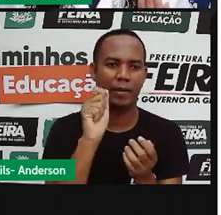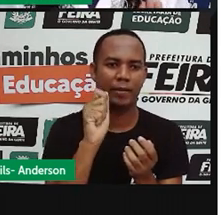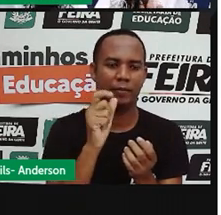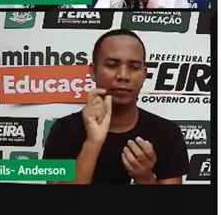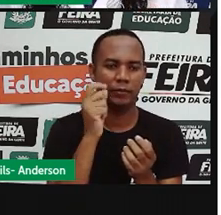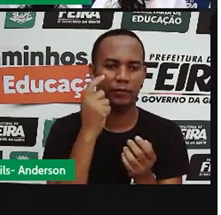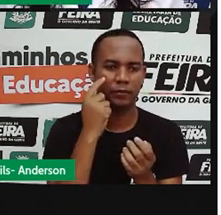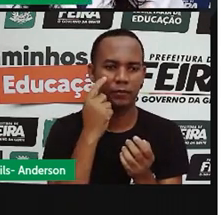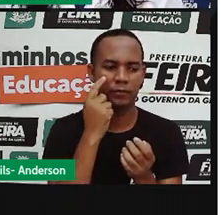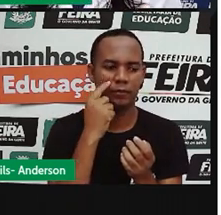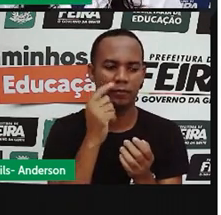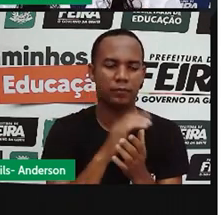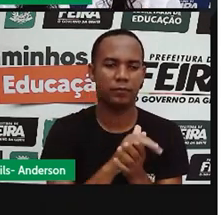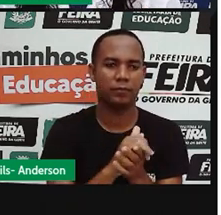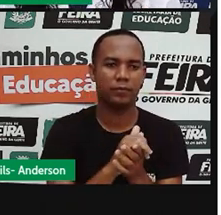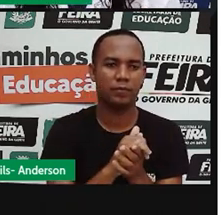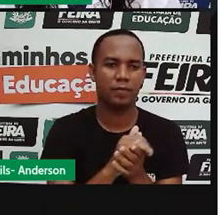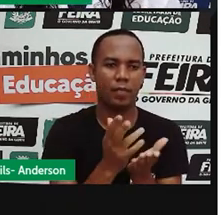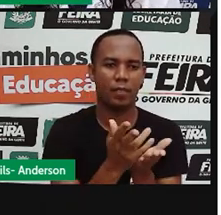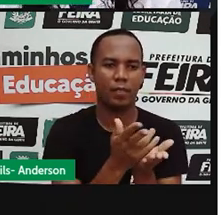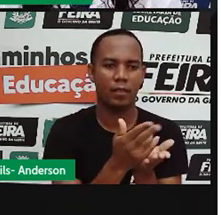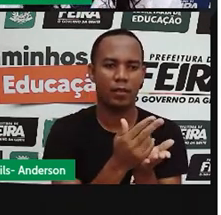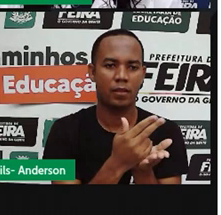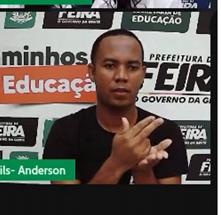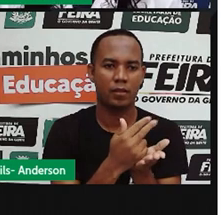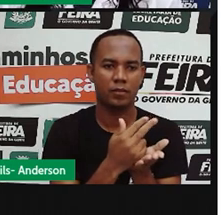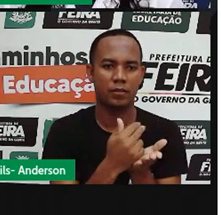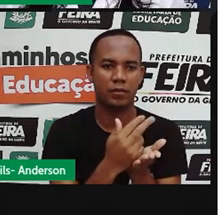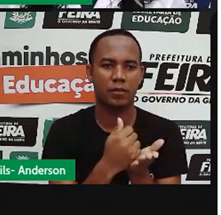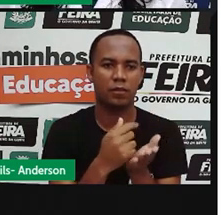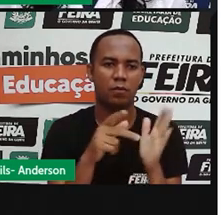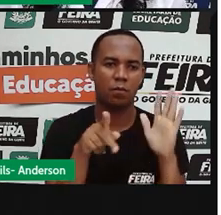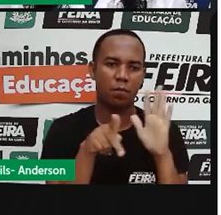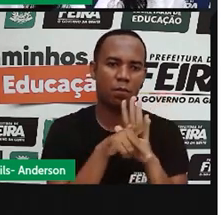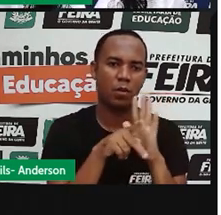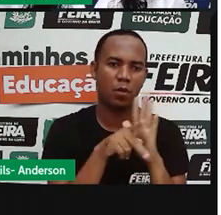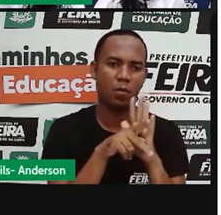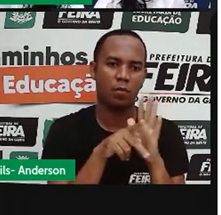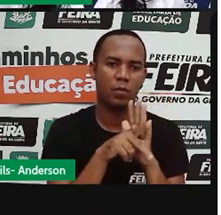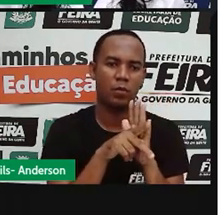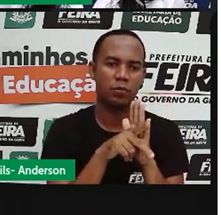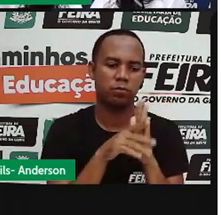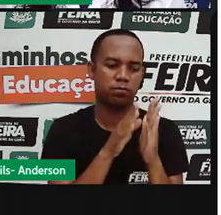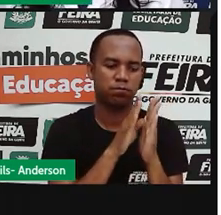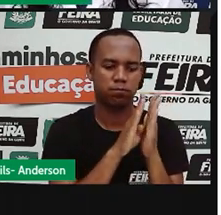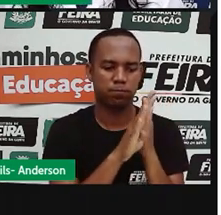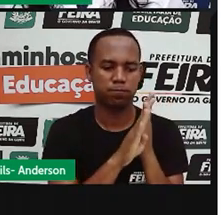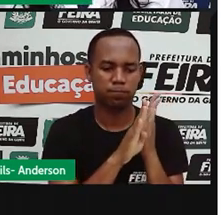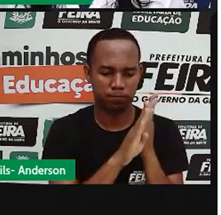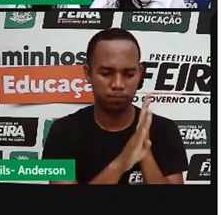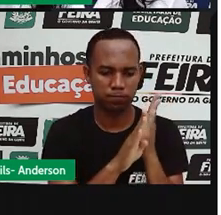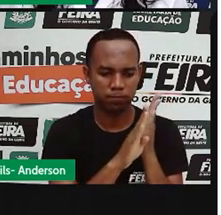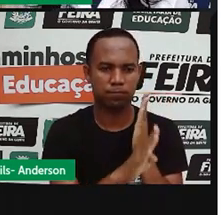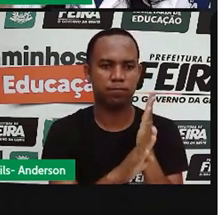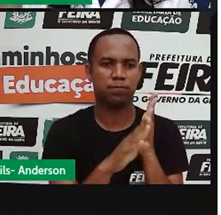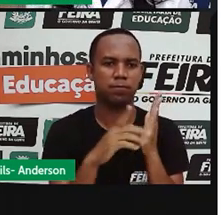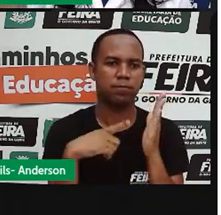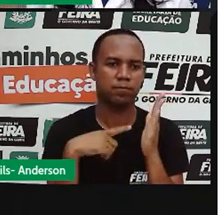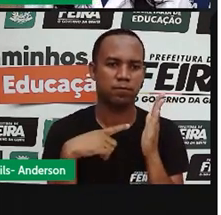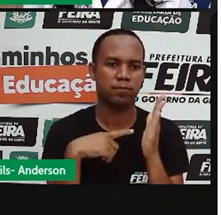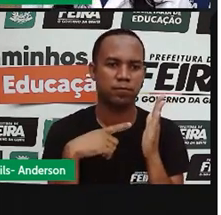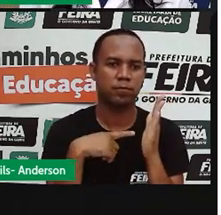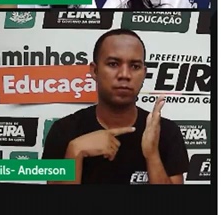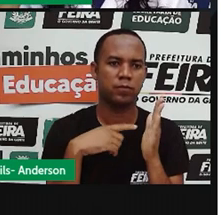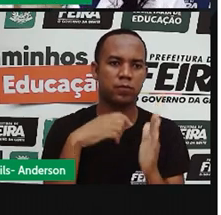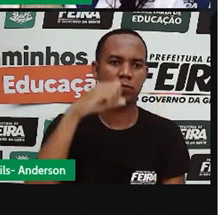sombra é um desenho projetado por causa de uma barreira que nós colocamos entre